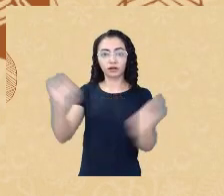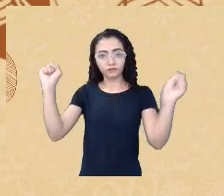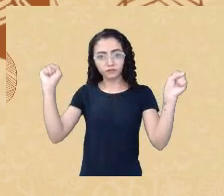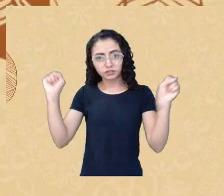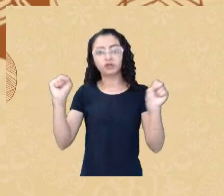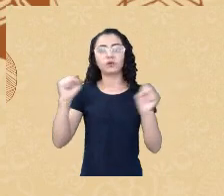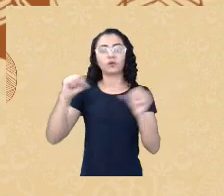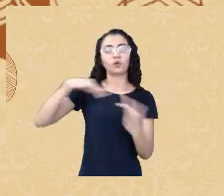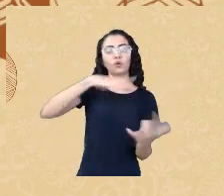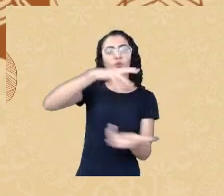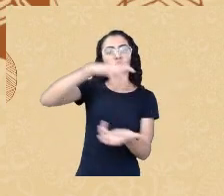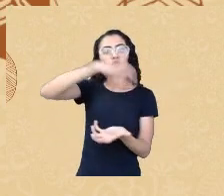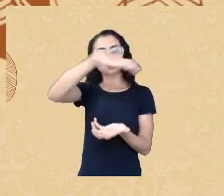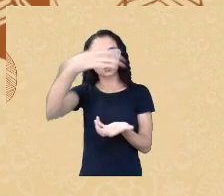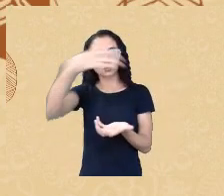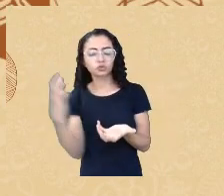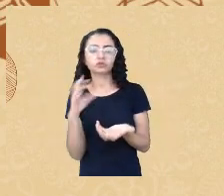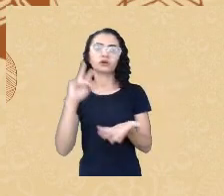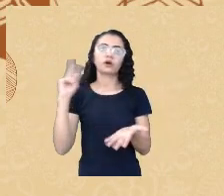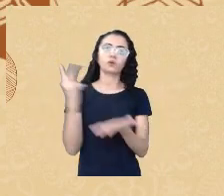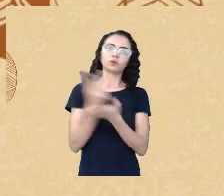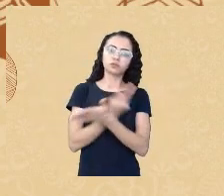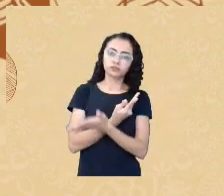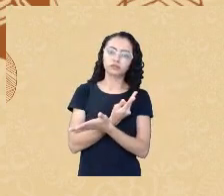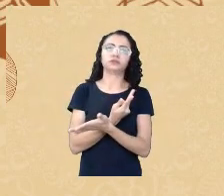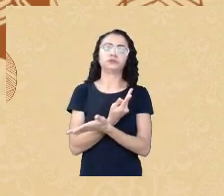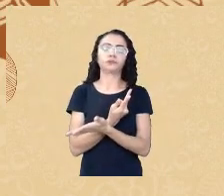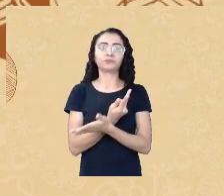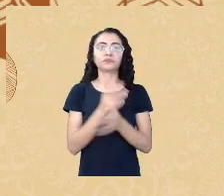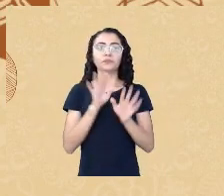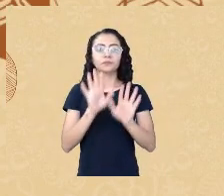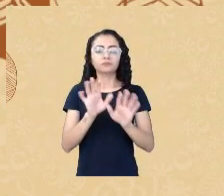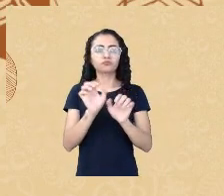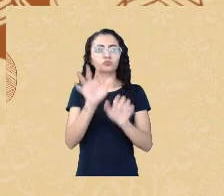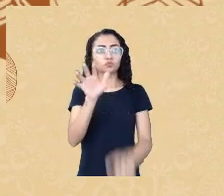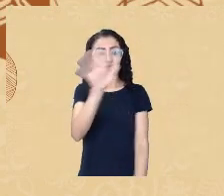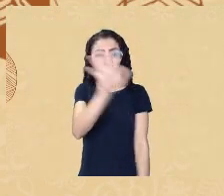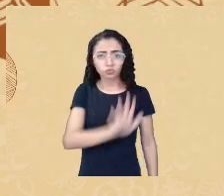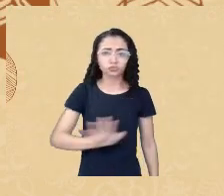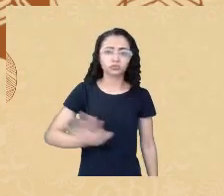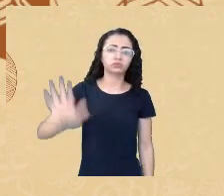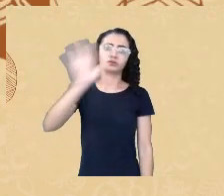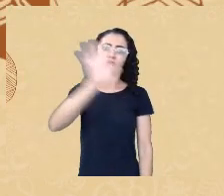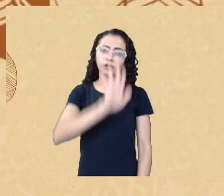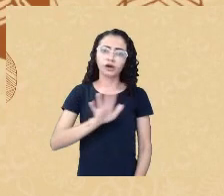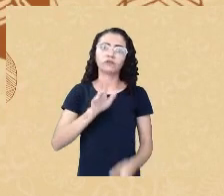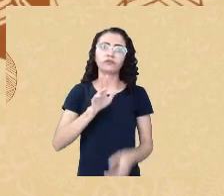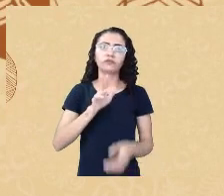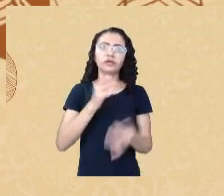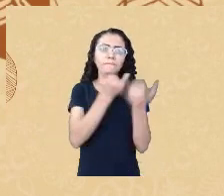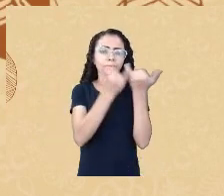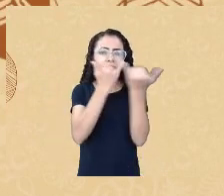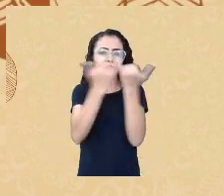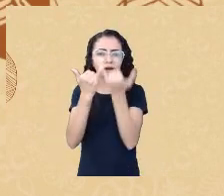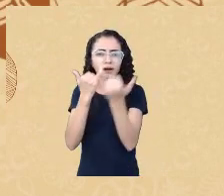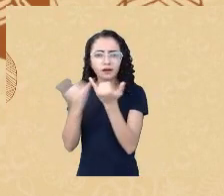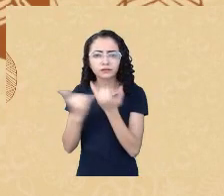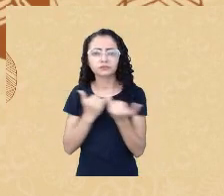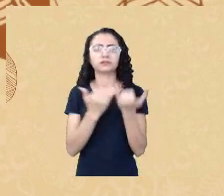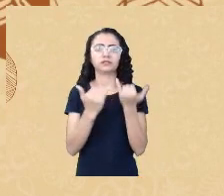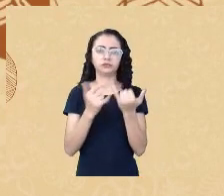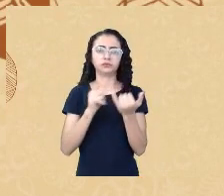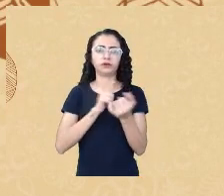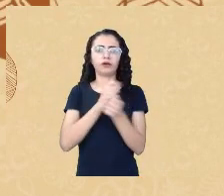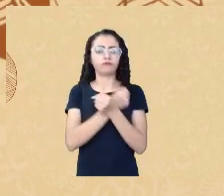momento um pouco antes um pouco depois mas de um modo geral o formato foi igual então foram tirados os grilhões mas as